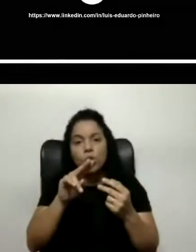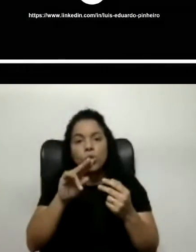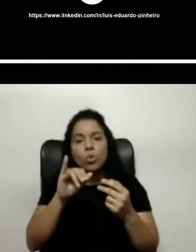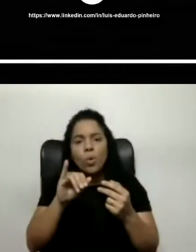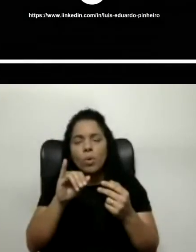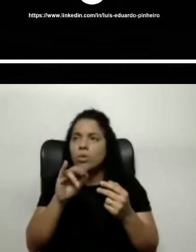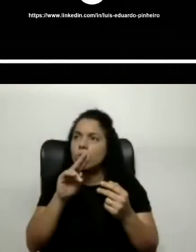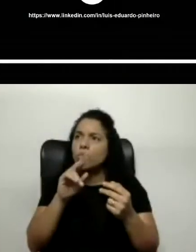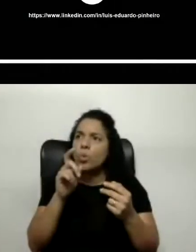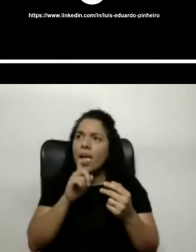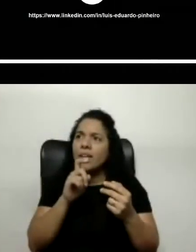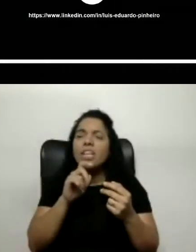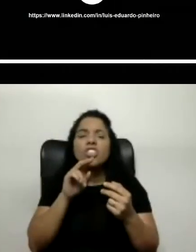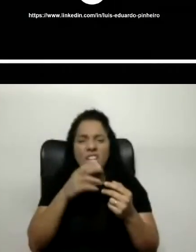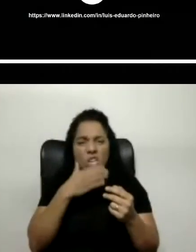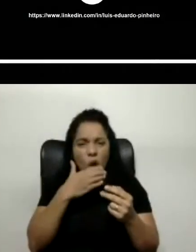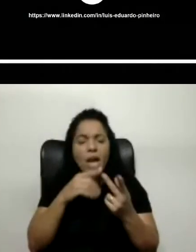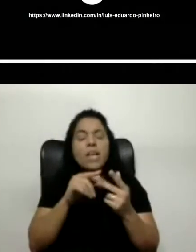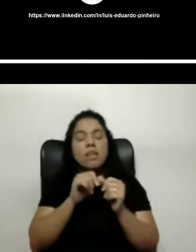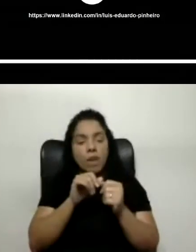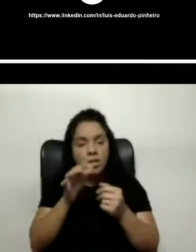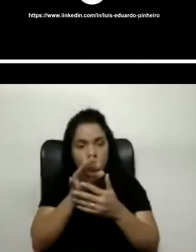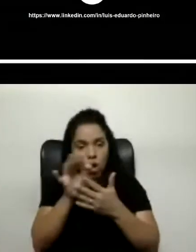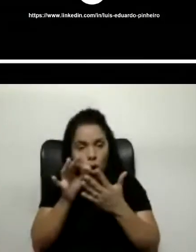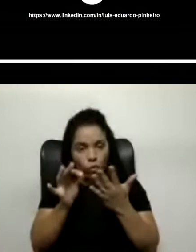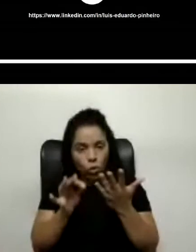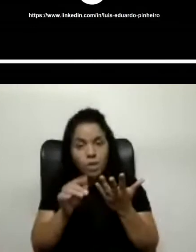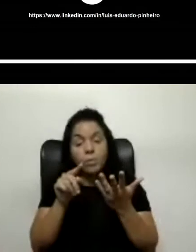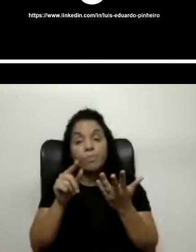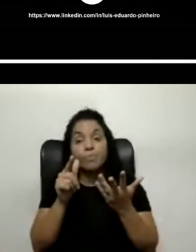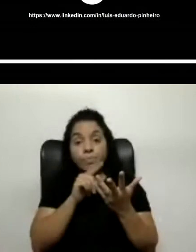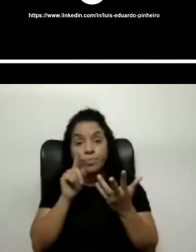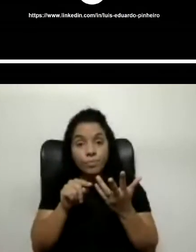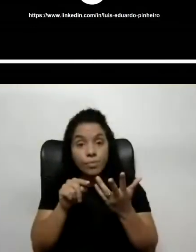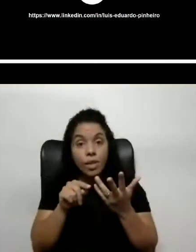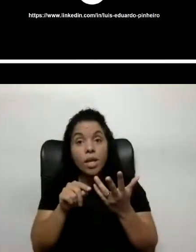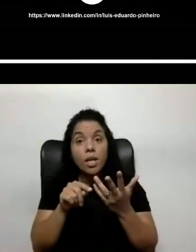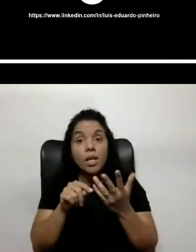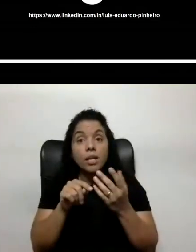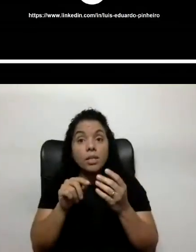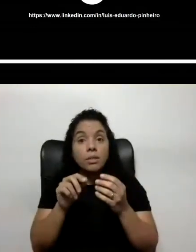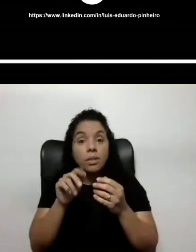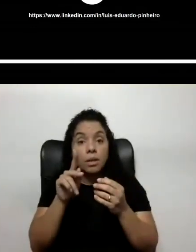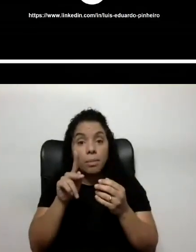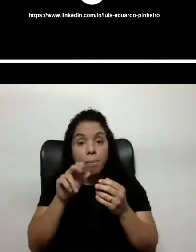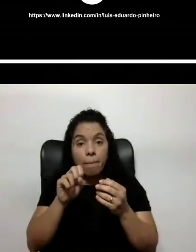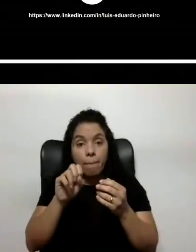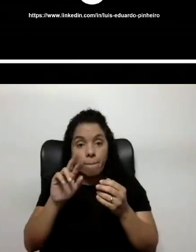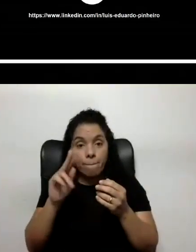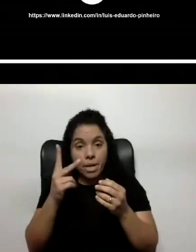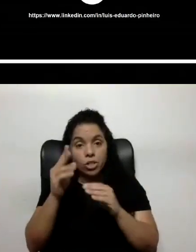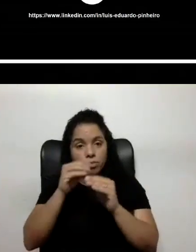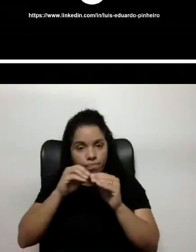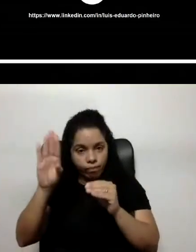acho que é do iOS, você faz essa configuração, e aí, assim que você dá o push lá no seu aplicativo, ele subir